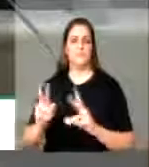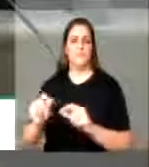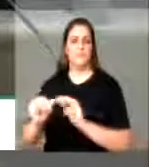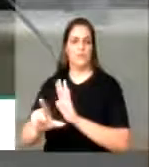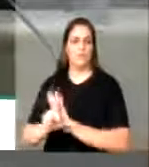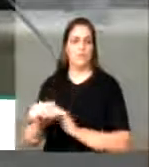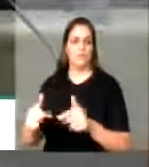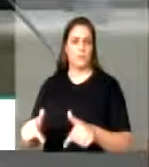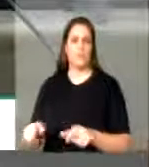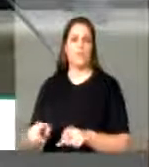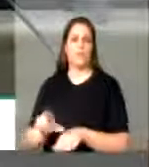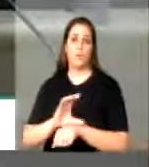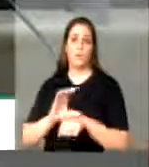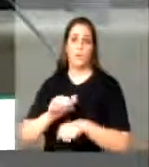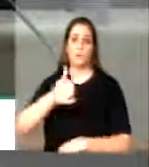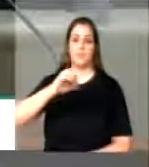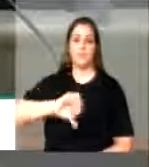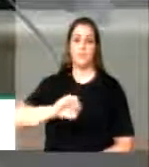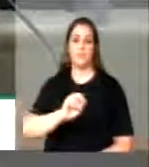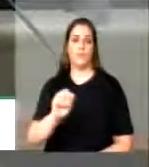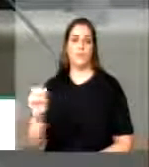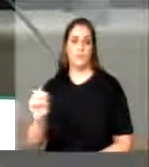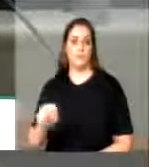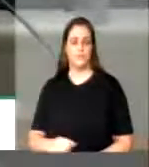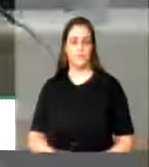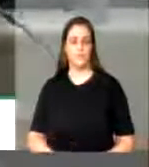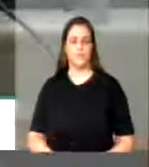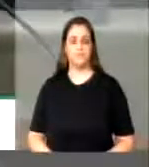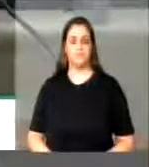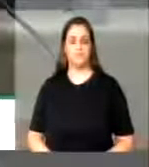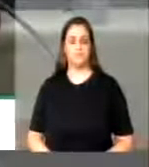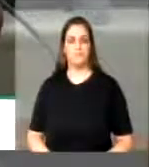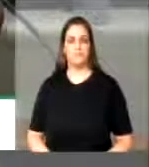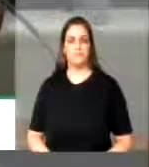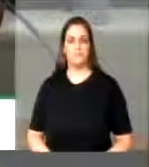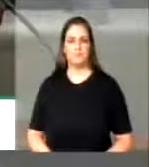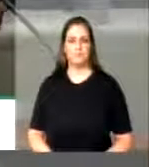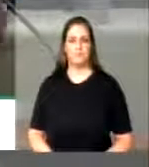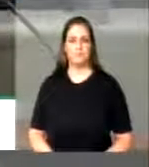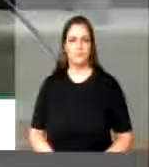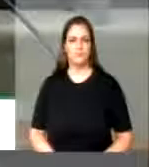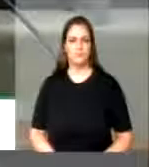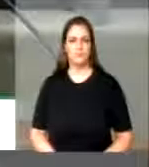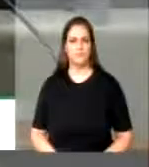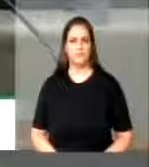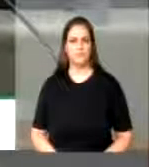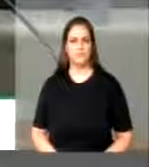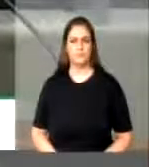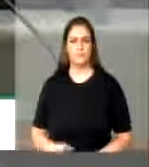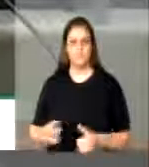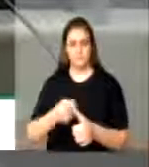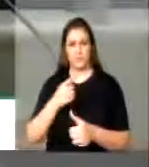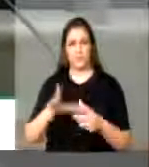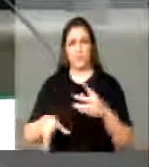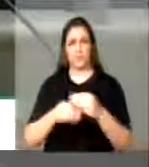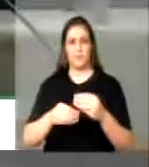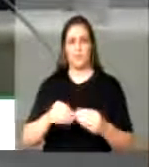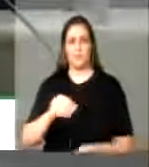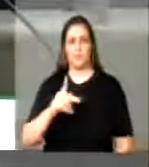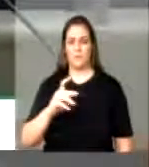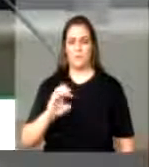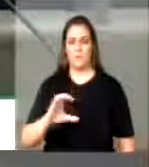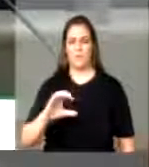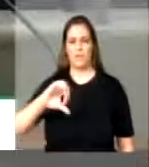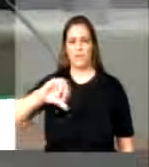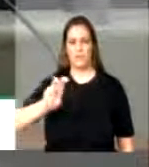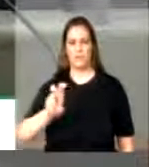Constituição de 1988. A primeira, a Emenda Constitucional 95, a